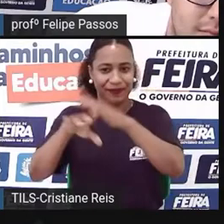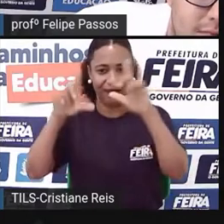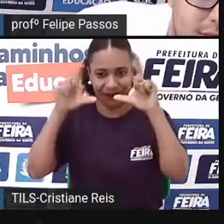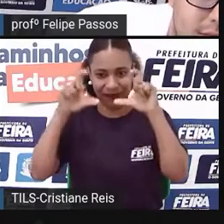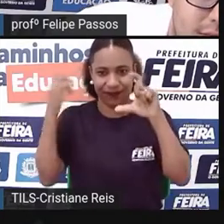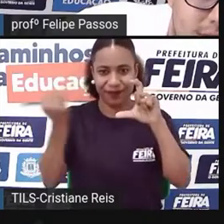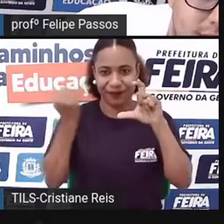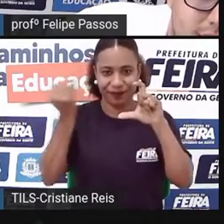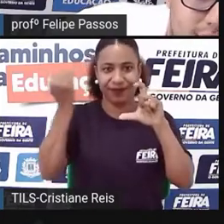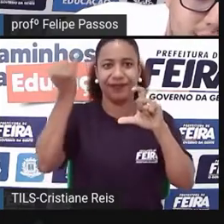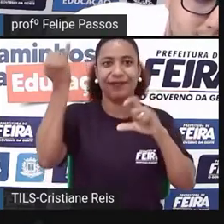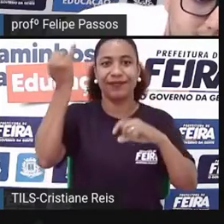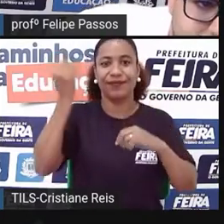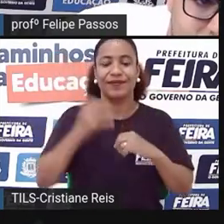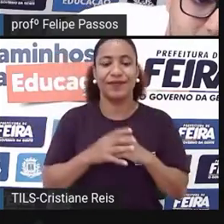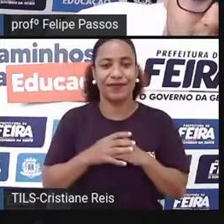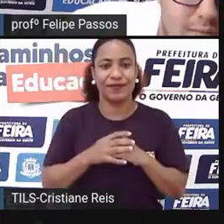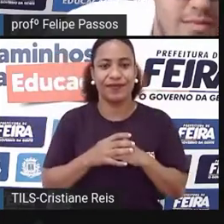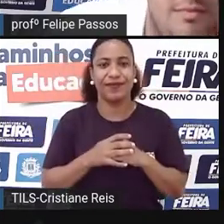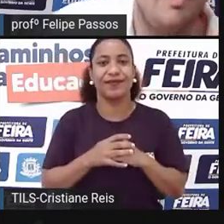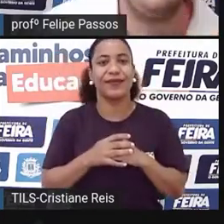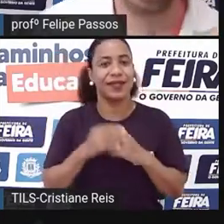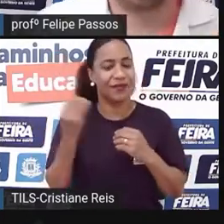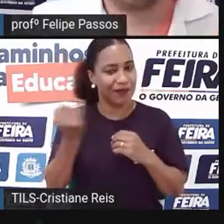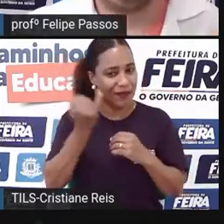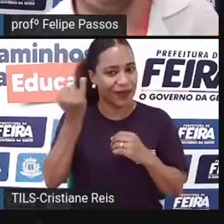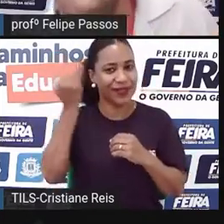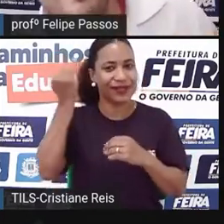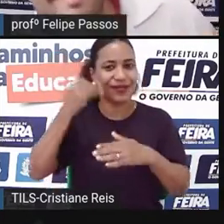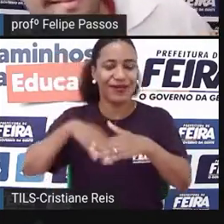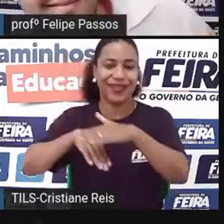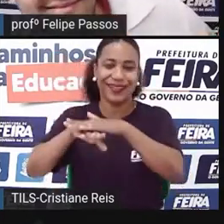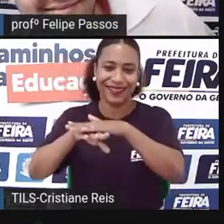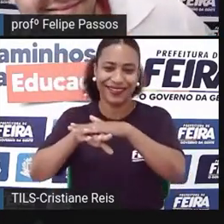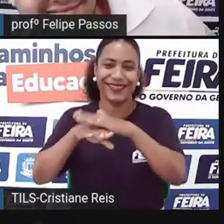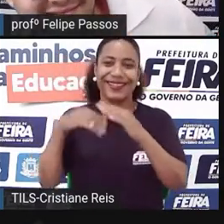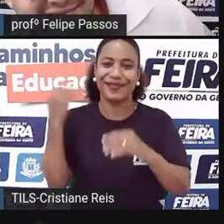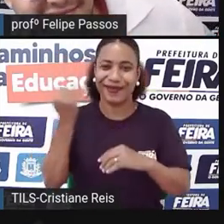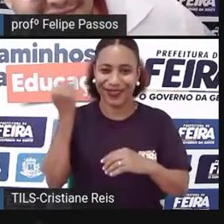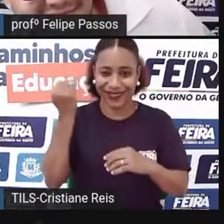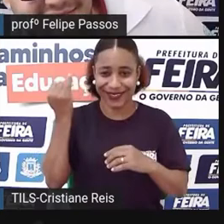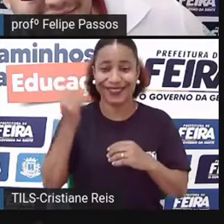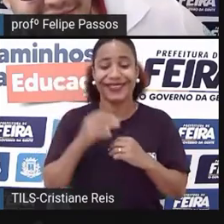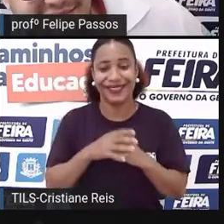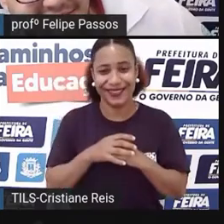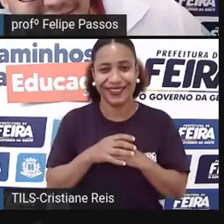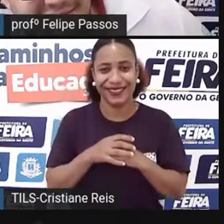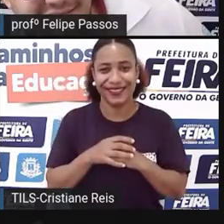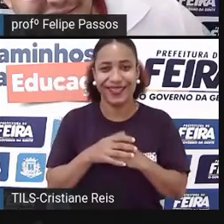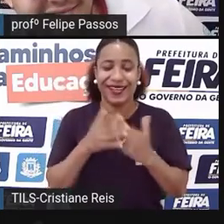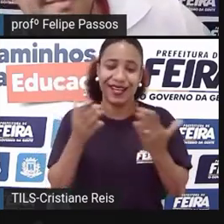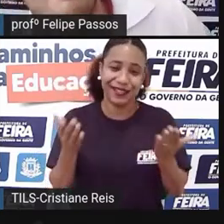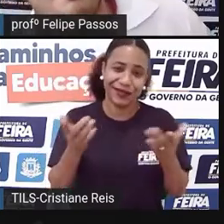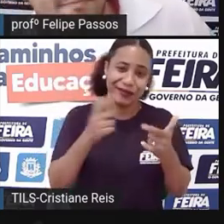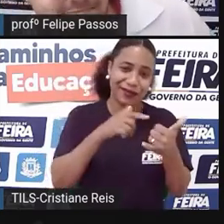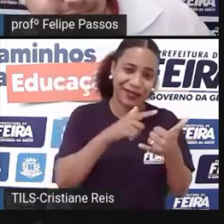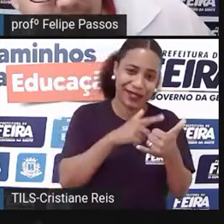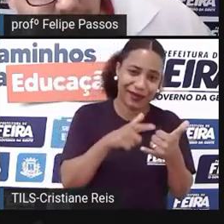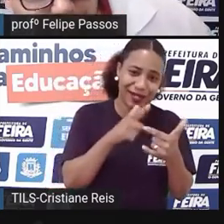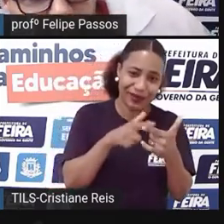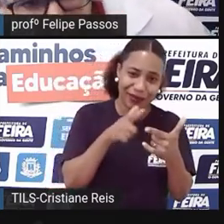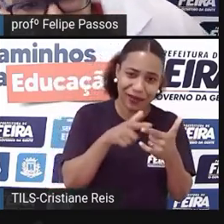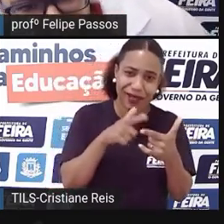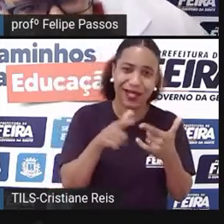isso e pedir ao pai, a mãe, para que seja feito isso também nas fotos dos celulares dele, porque às vezes o celular tem um defeito, às vezes você é furtado,